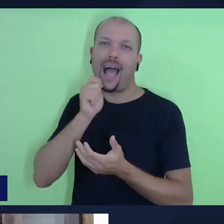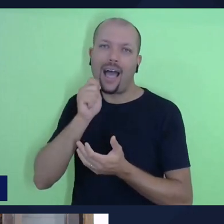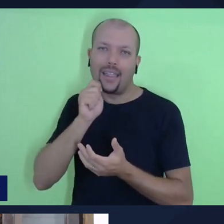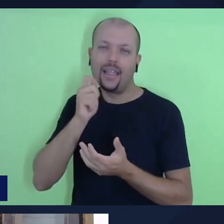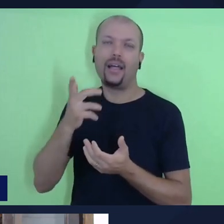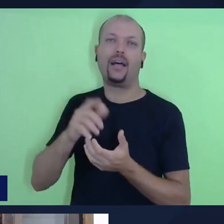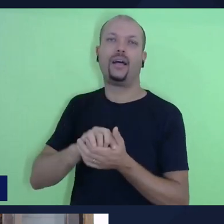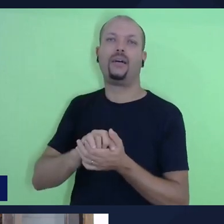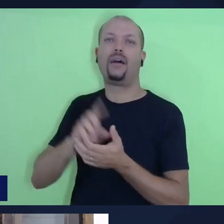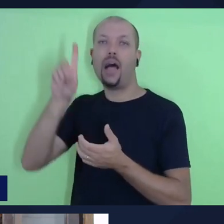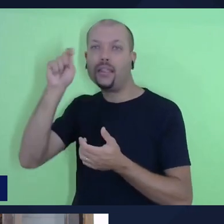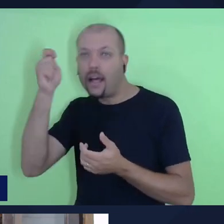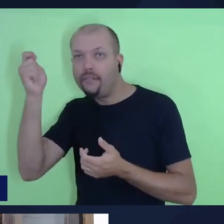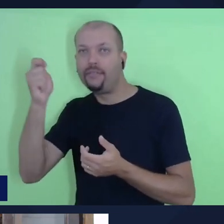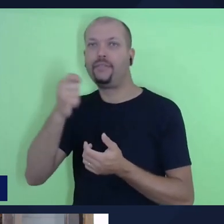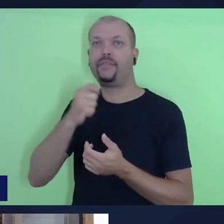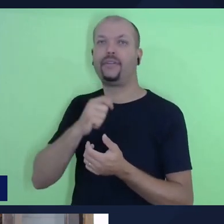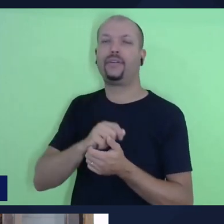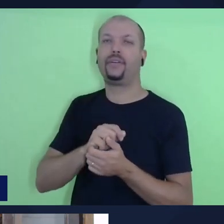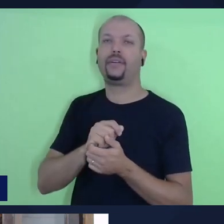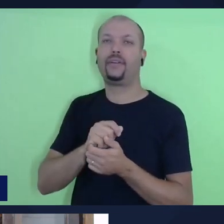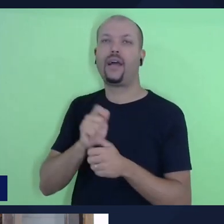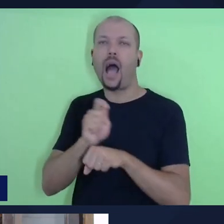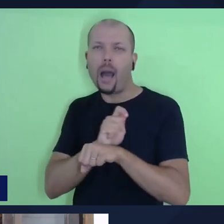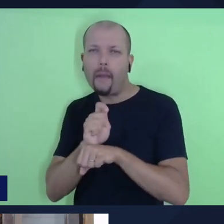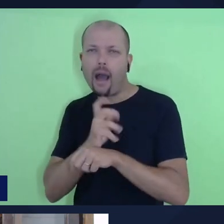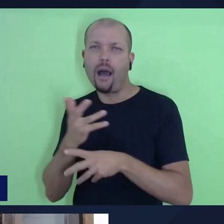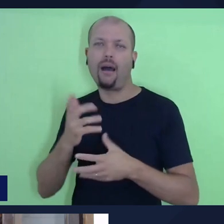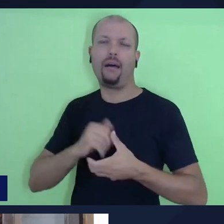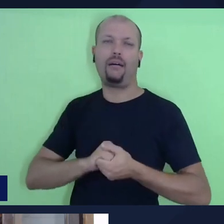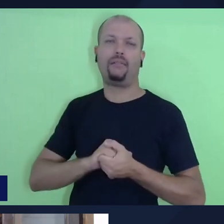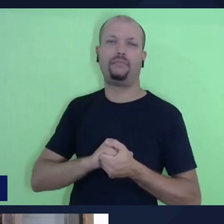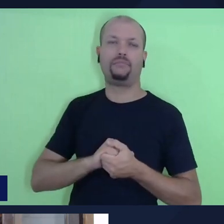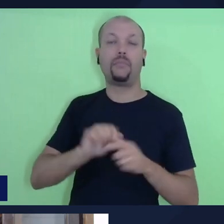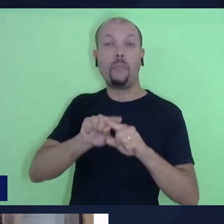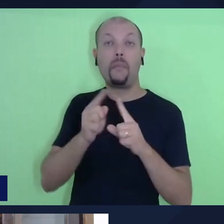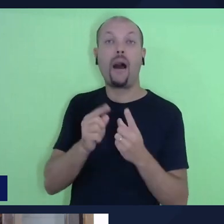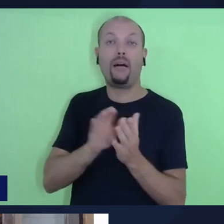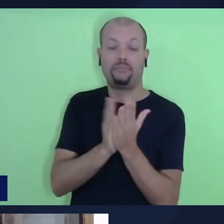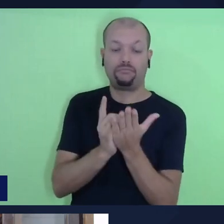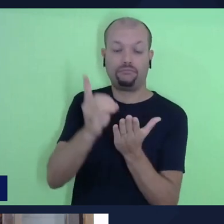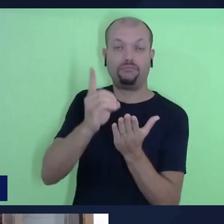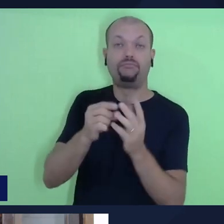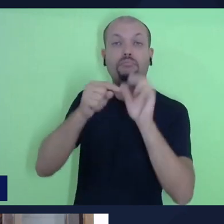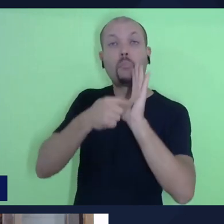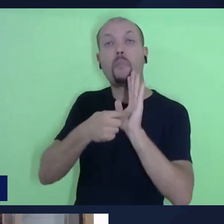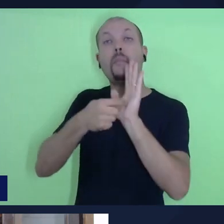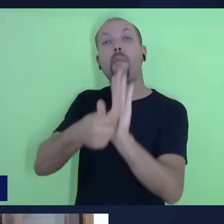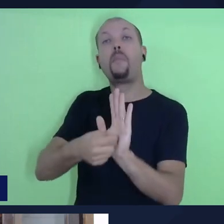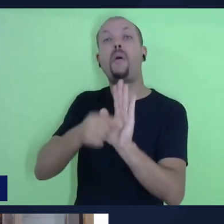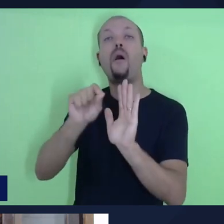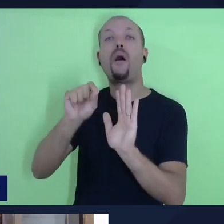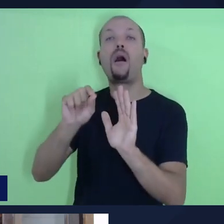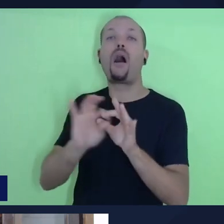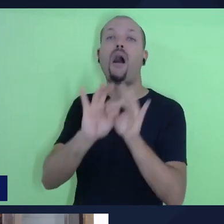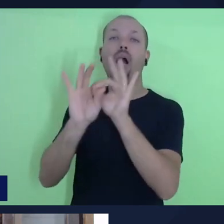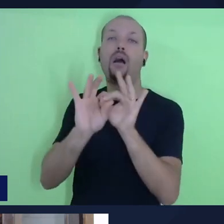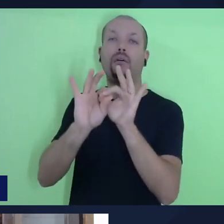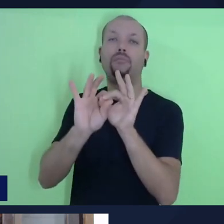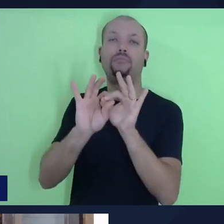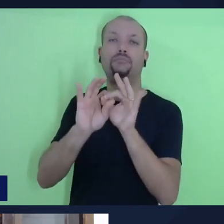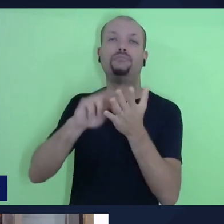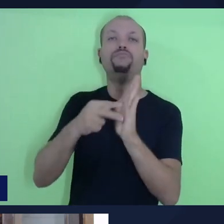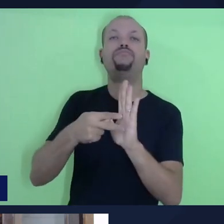é de que nós temos alguns textos que falam sobre a aliança da salvação. Mas, Bruno, o